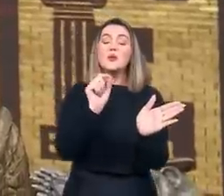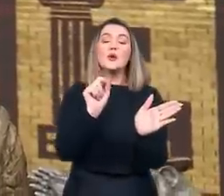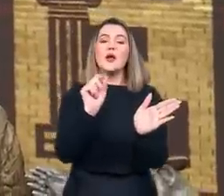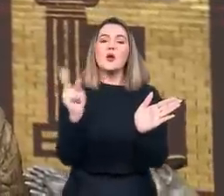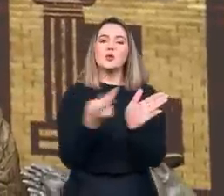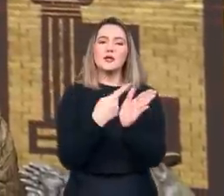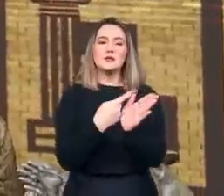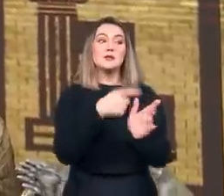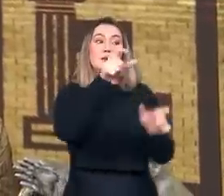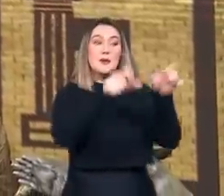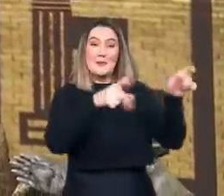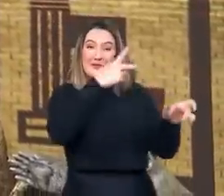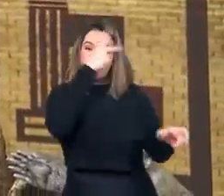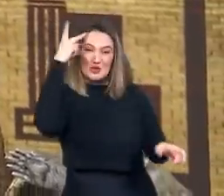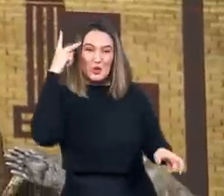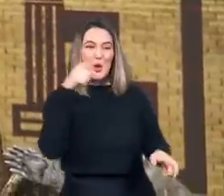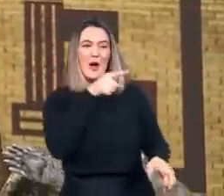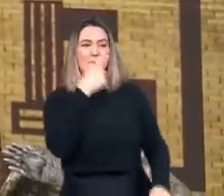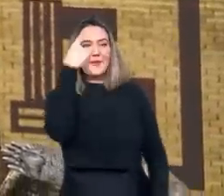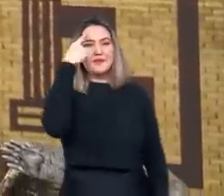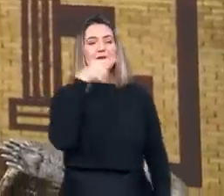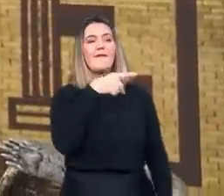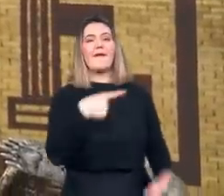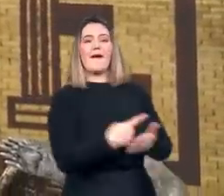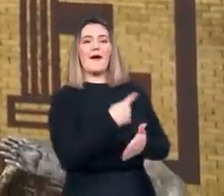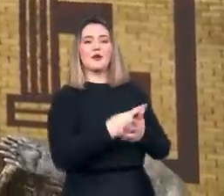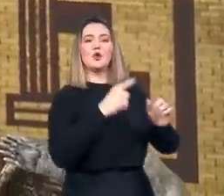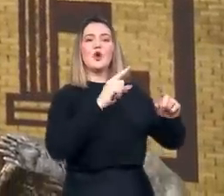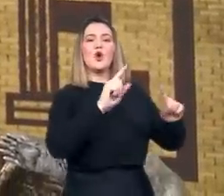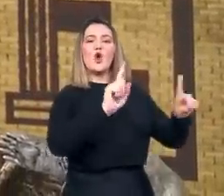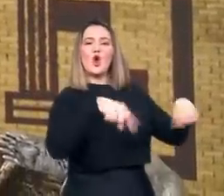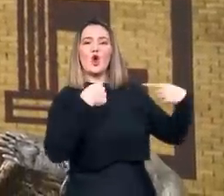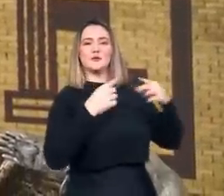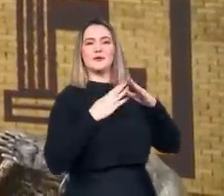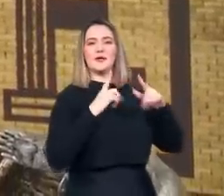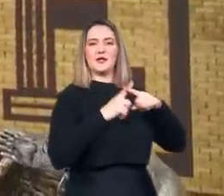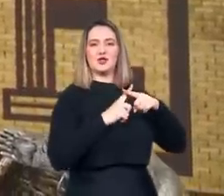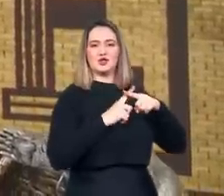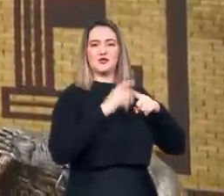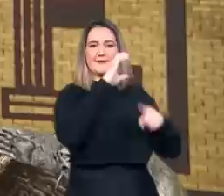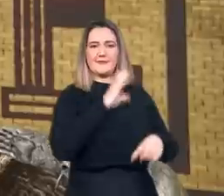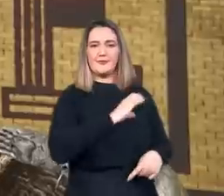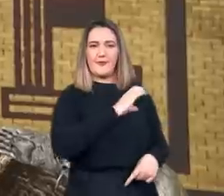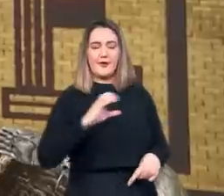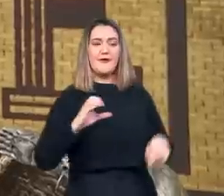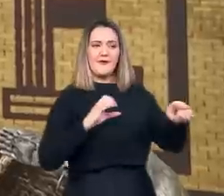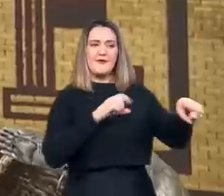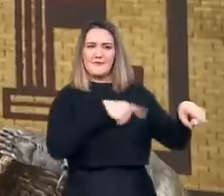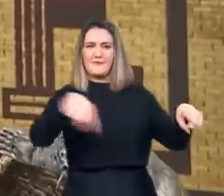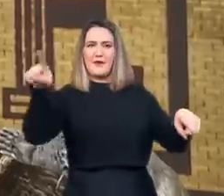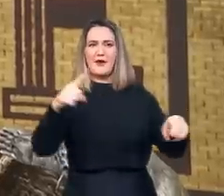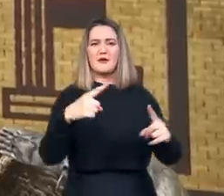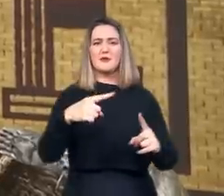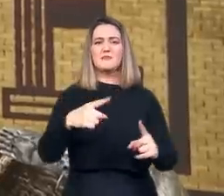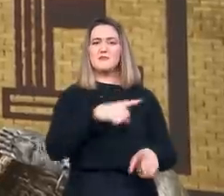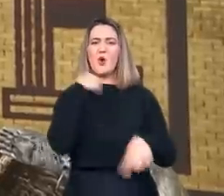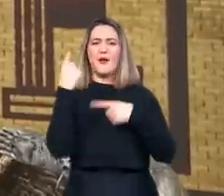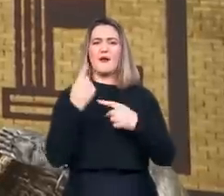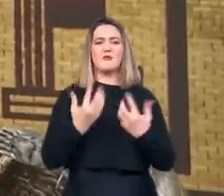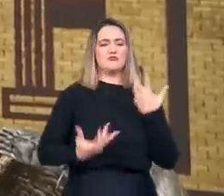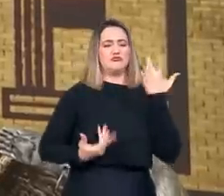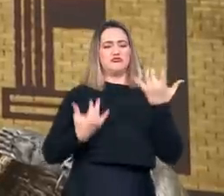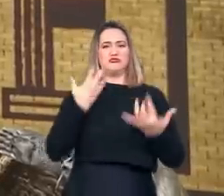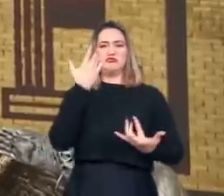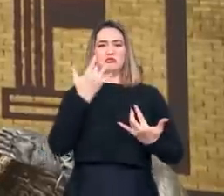acabavam queimados na fogueira. Segundo ele, apenas 2% das pessoas que foram julgadas por tribunais